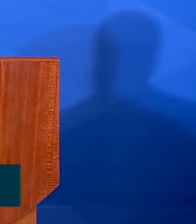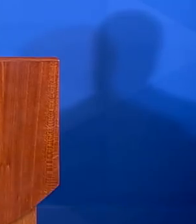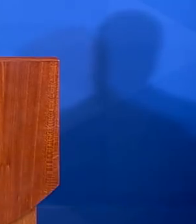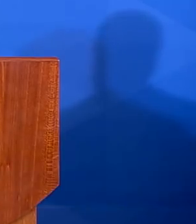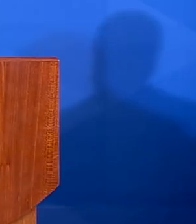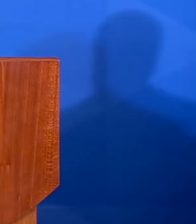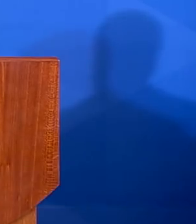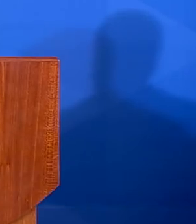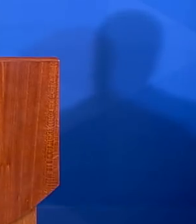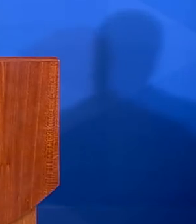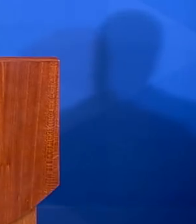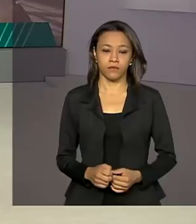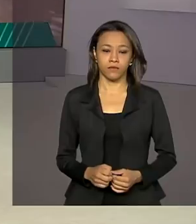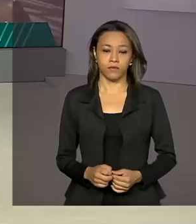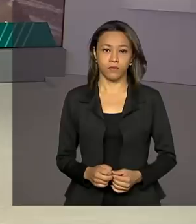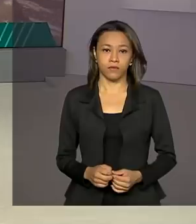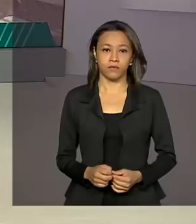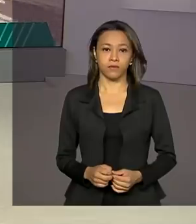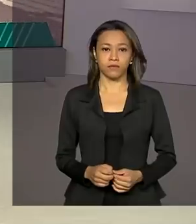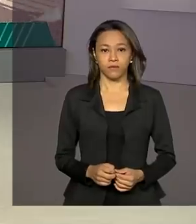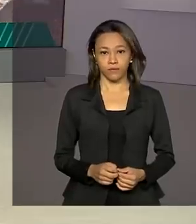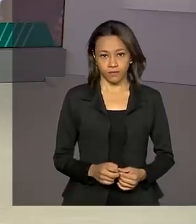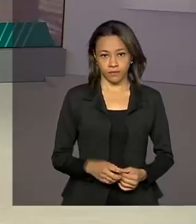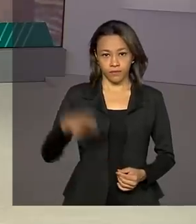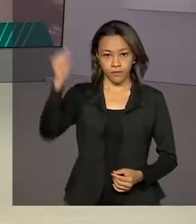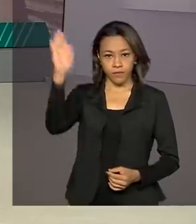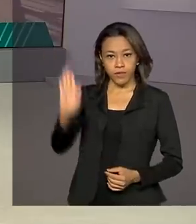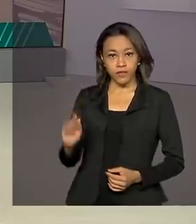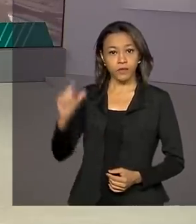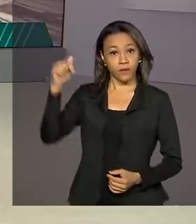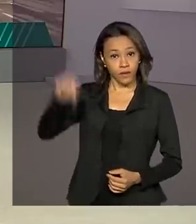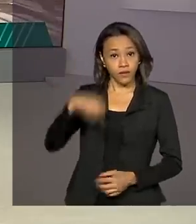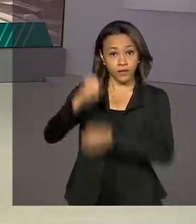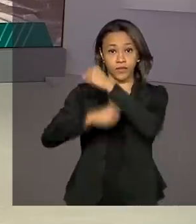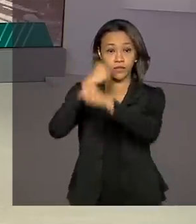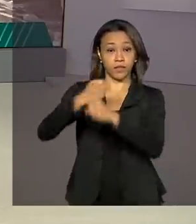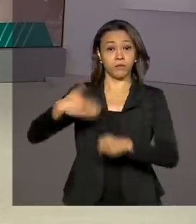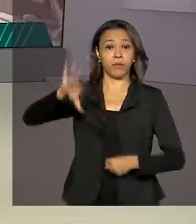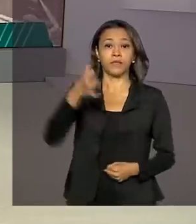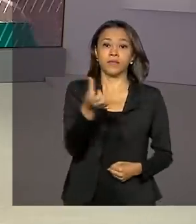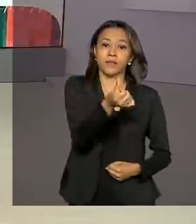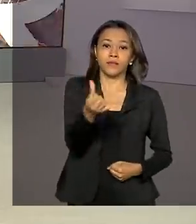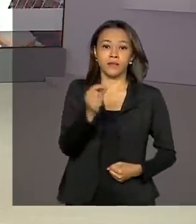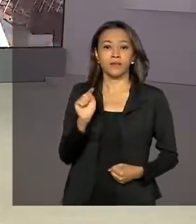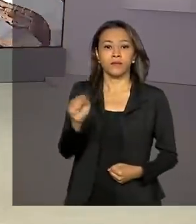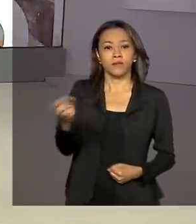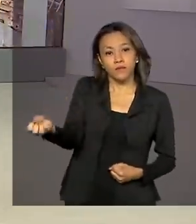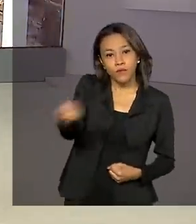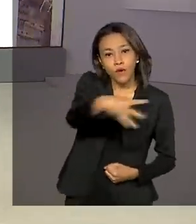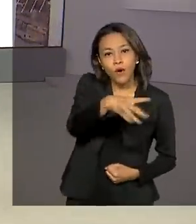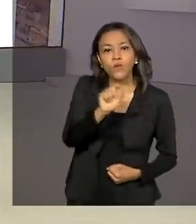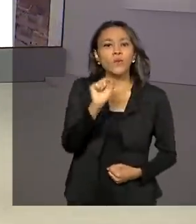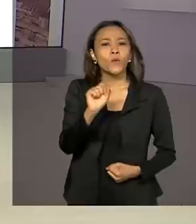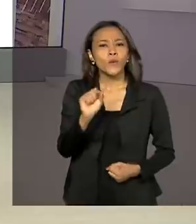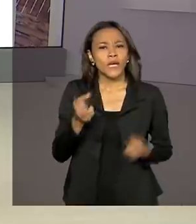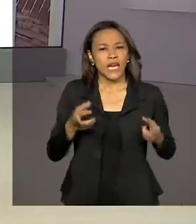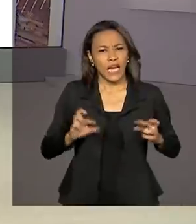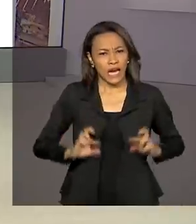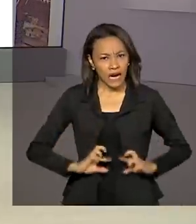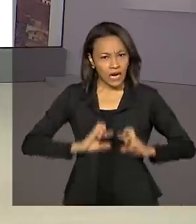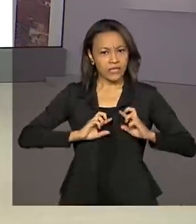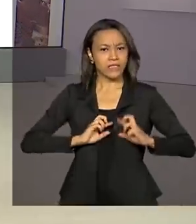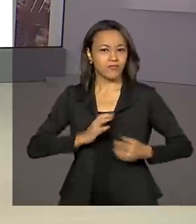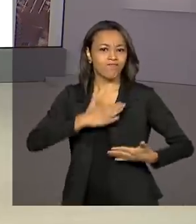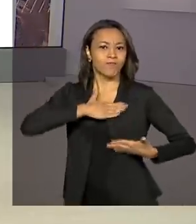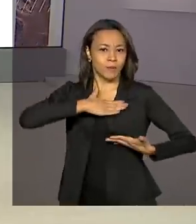a mesma coisa. O Brasil terá este ano mais de 66 mil novos casos de câncer de mama,